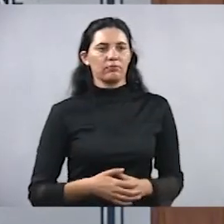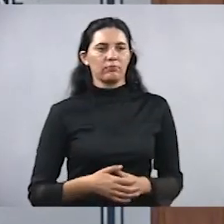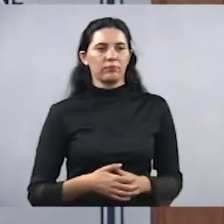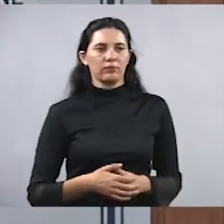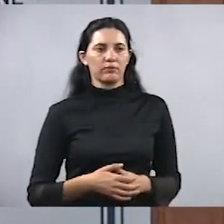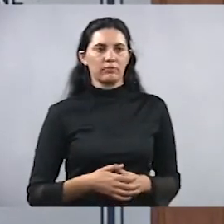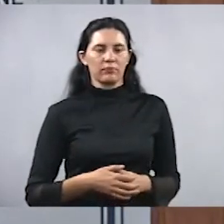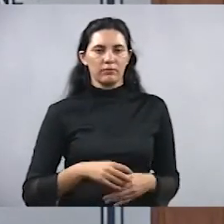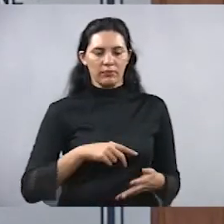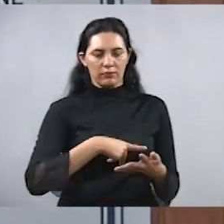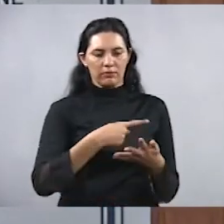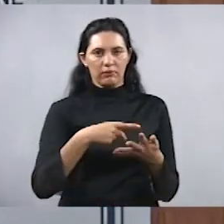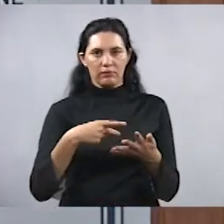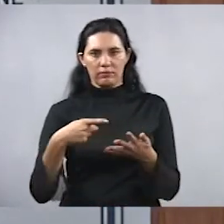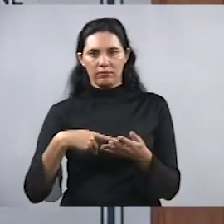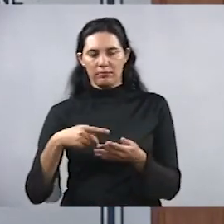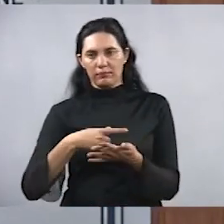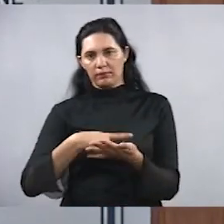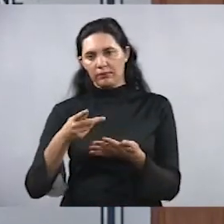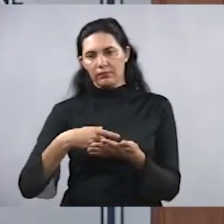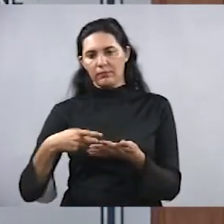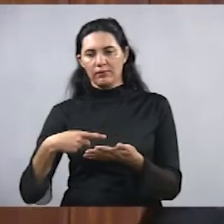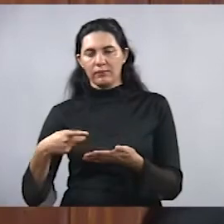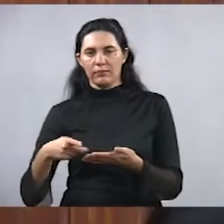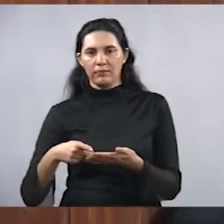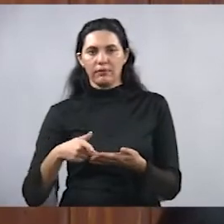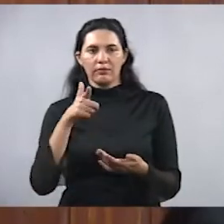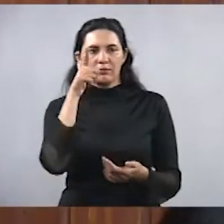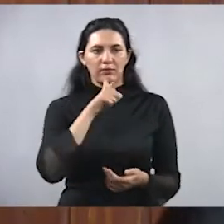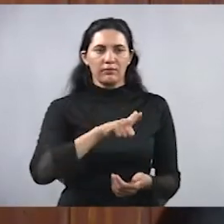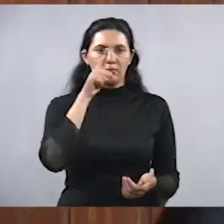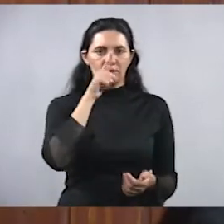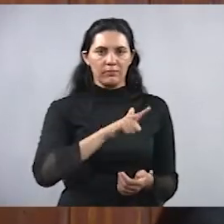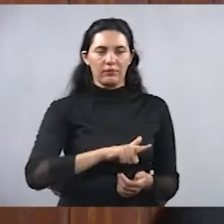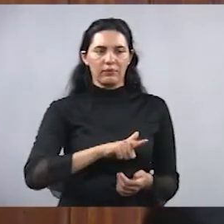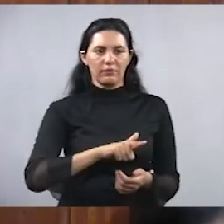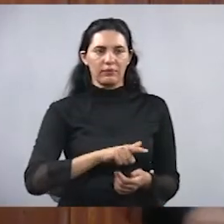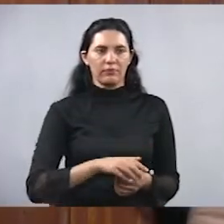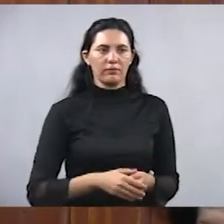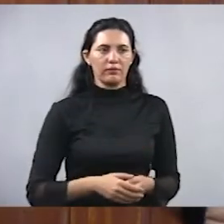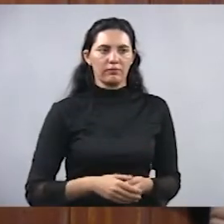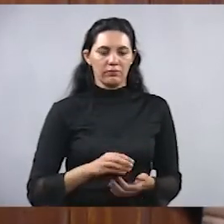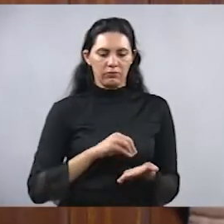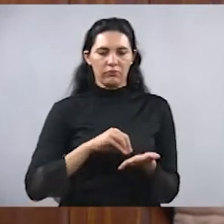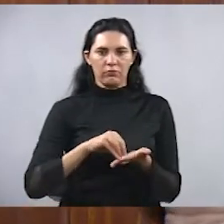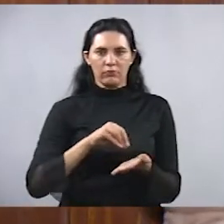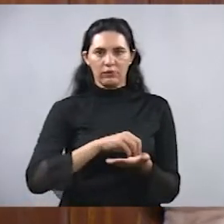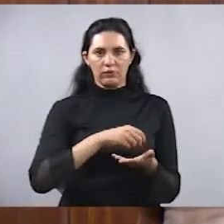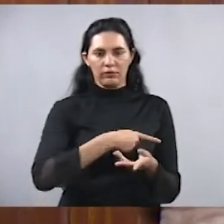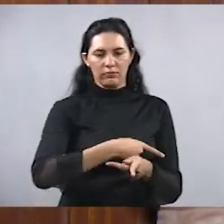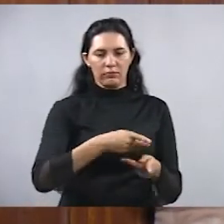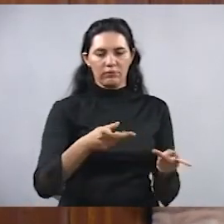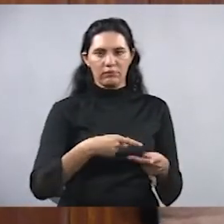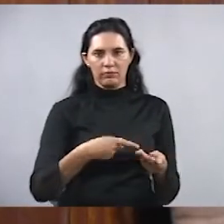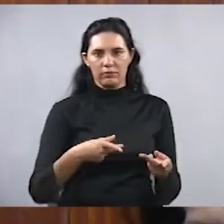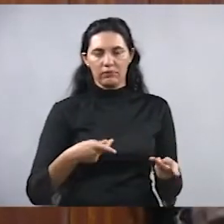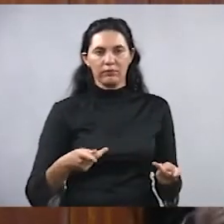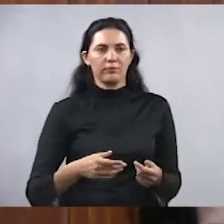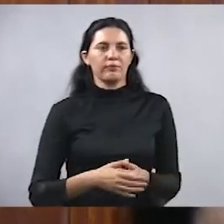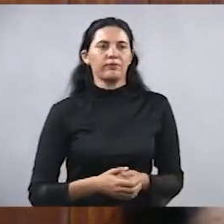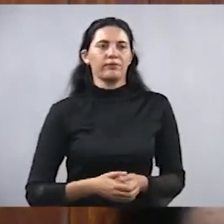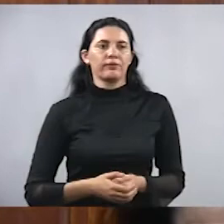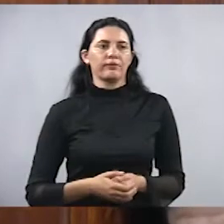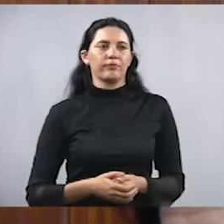truco para ninguém, que ninguém ganhava dele, viu? Quando jogava o Tonico, o